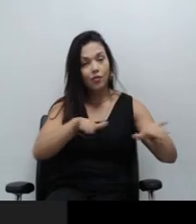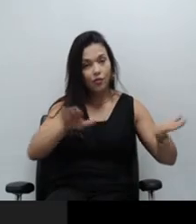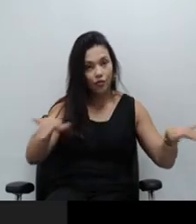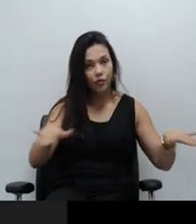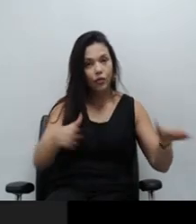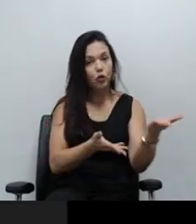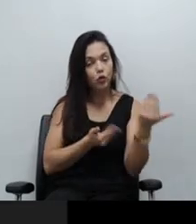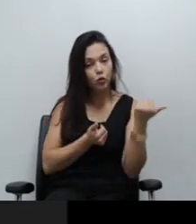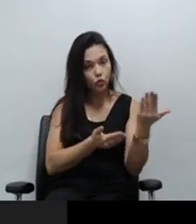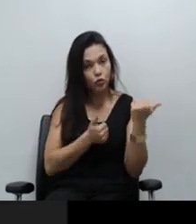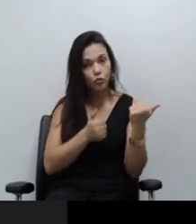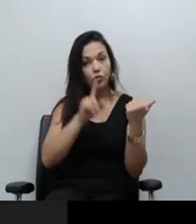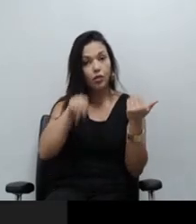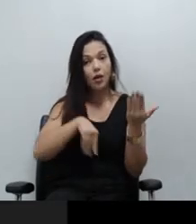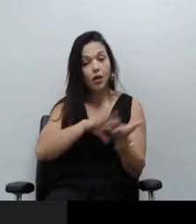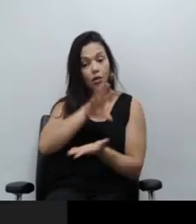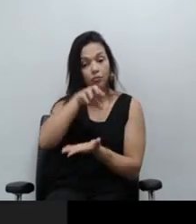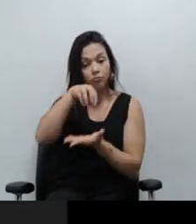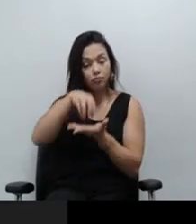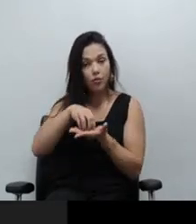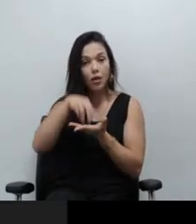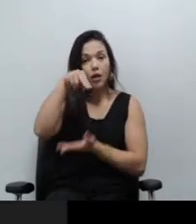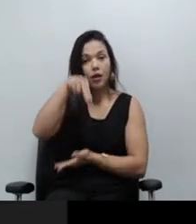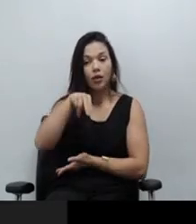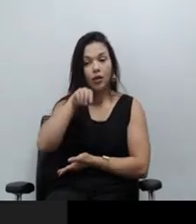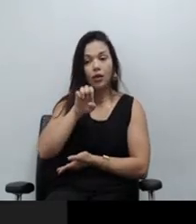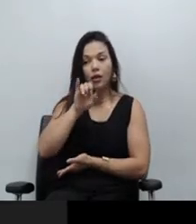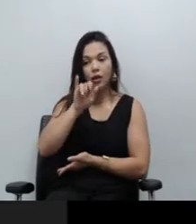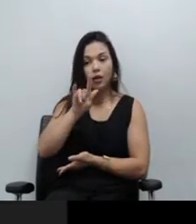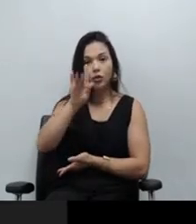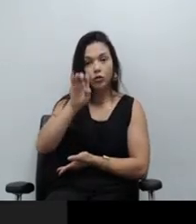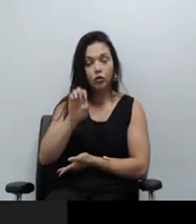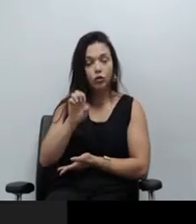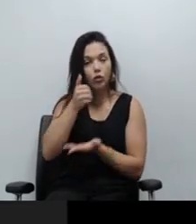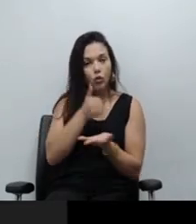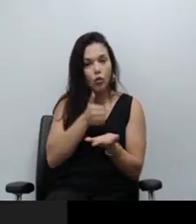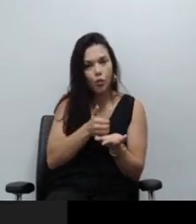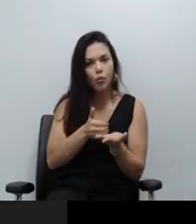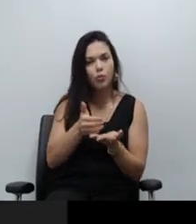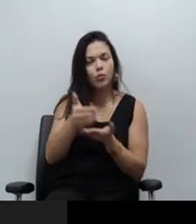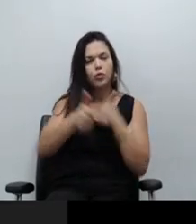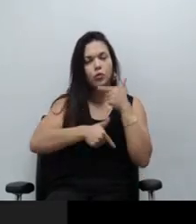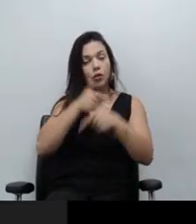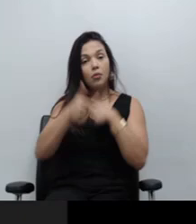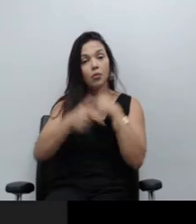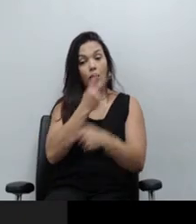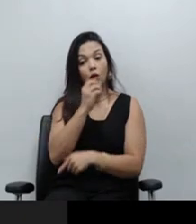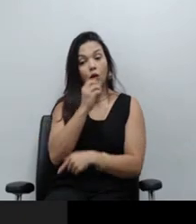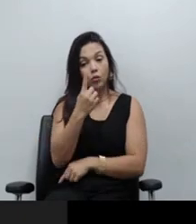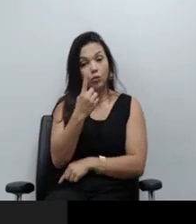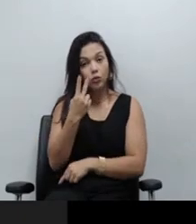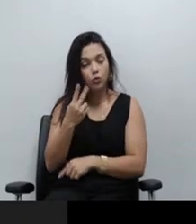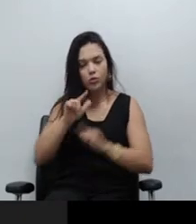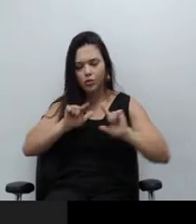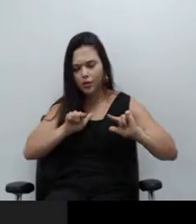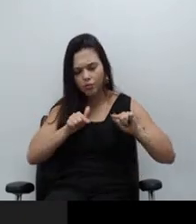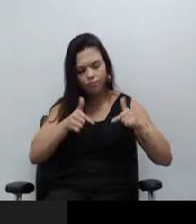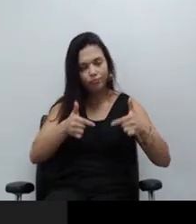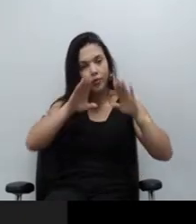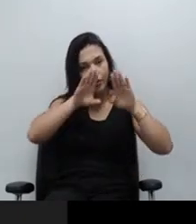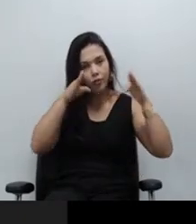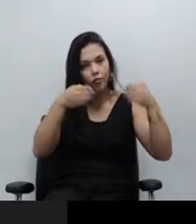NEJ eu sou membro desde 2012. Portanto, mais de 13 anos dedicados à área da Infância e Juventude.